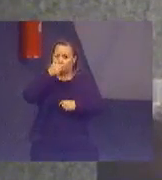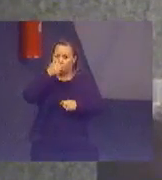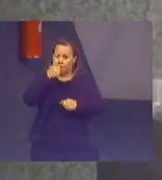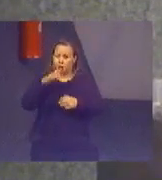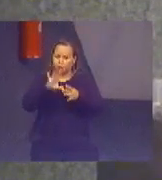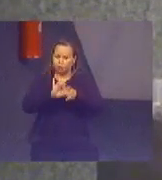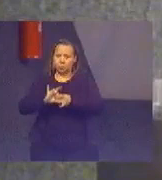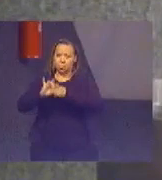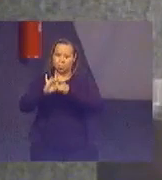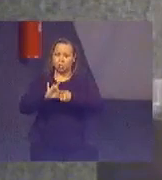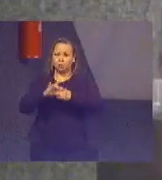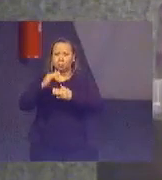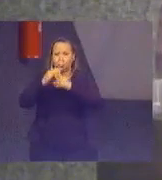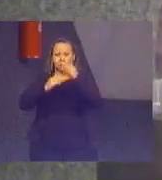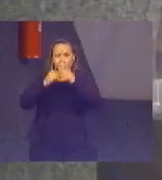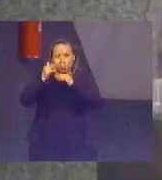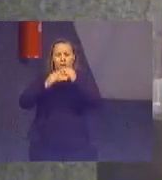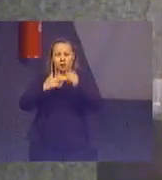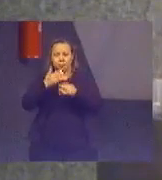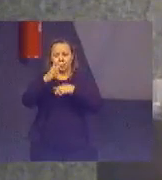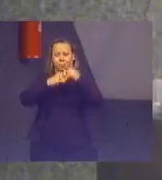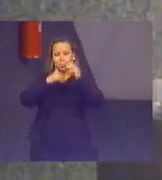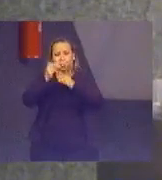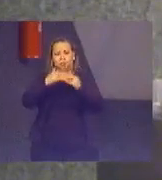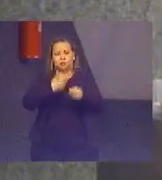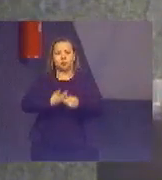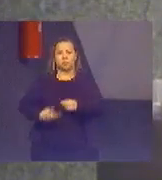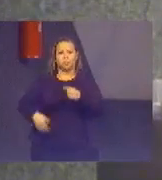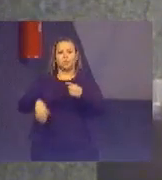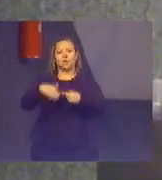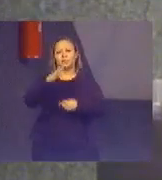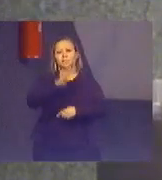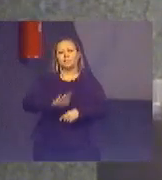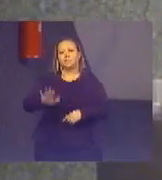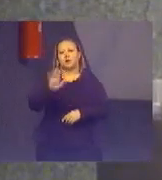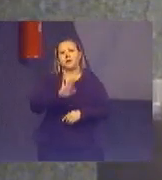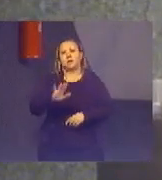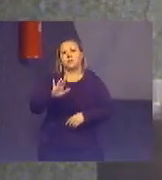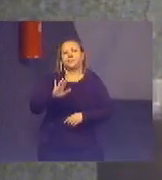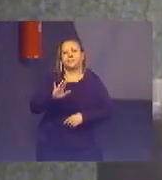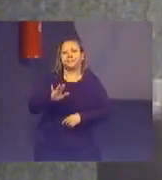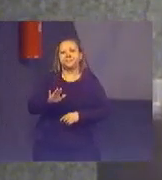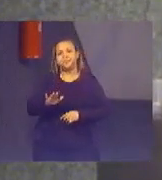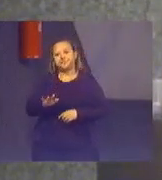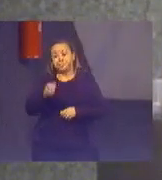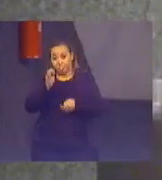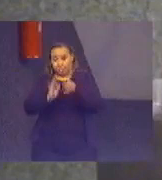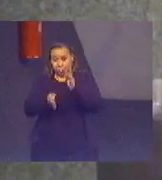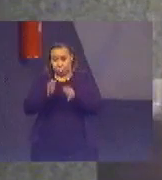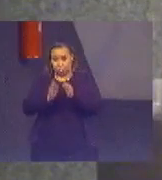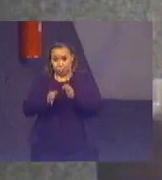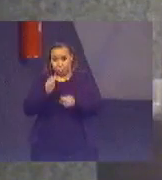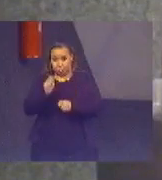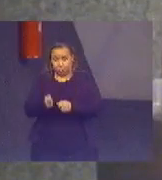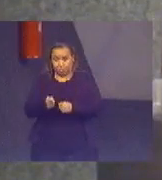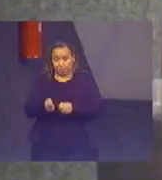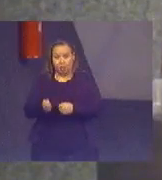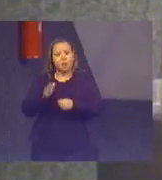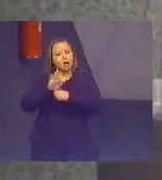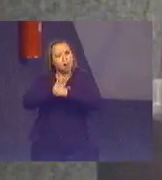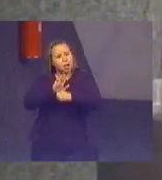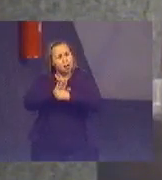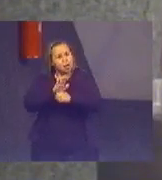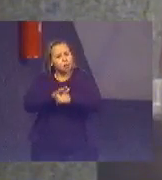sobreposição e duplicidade de ações do governo federal, e o Tribunal de Contas contribuiu para a elaboração do